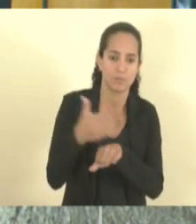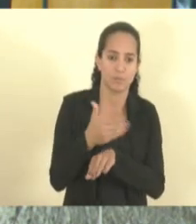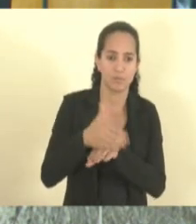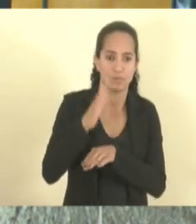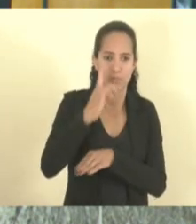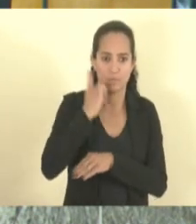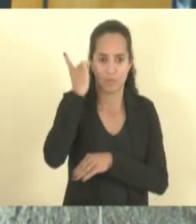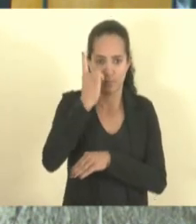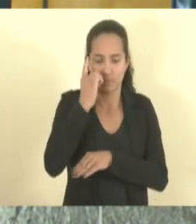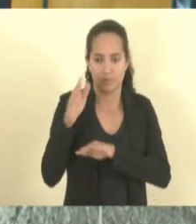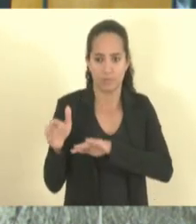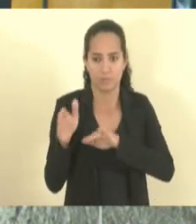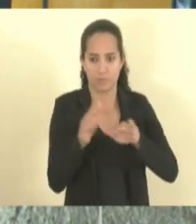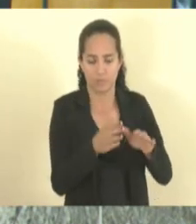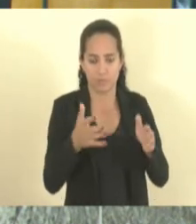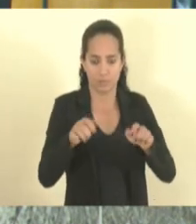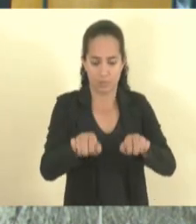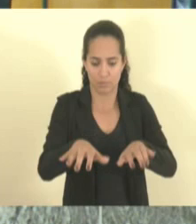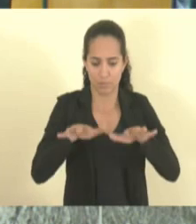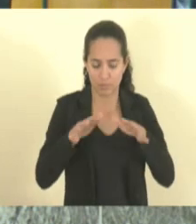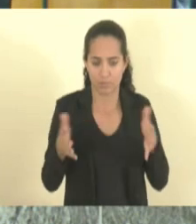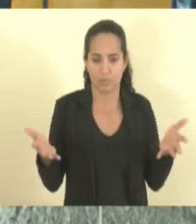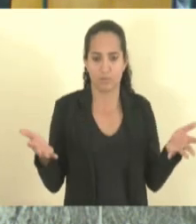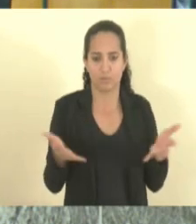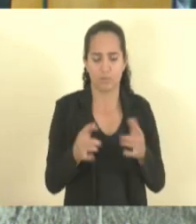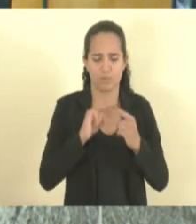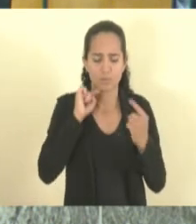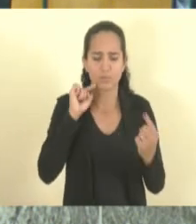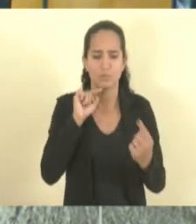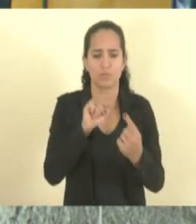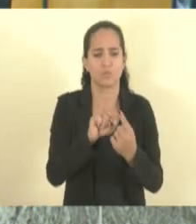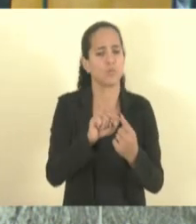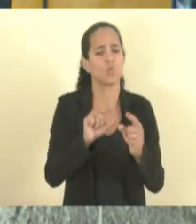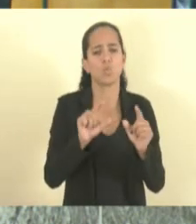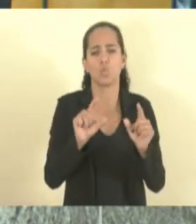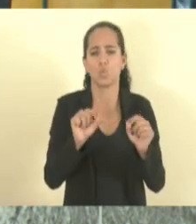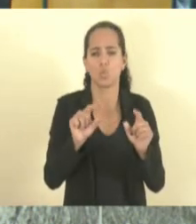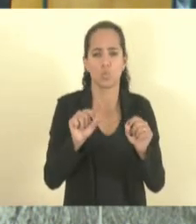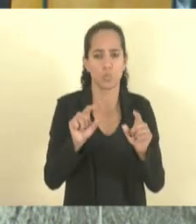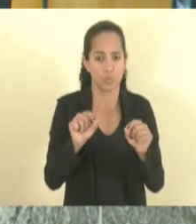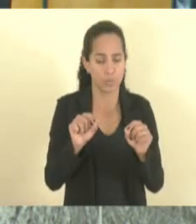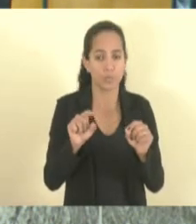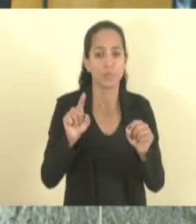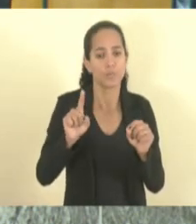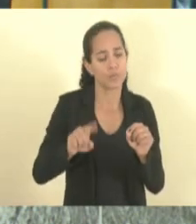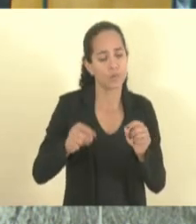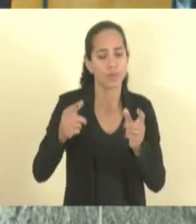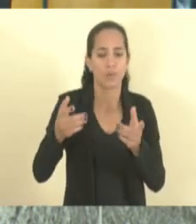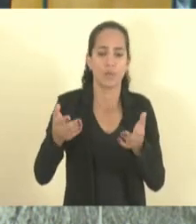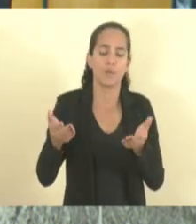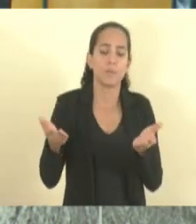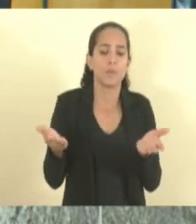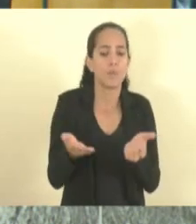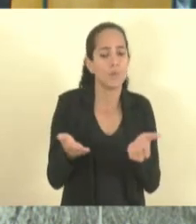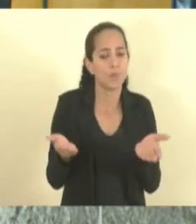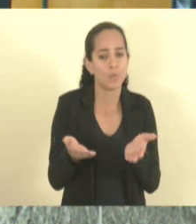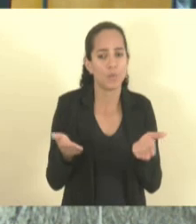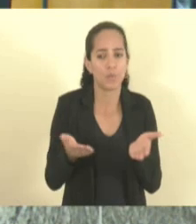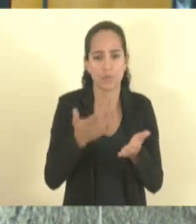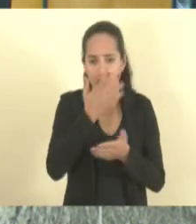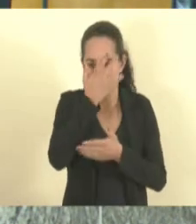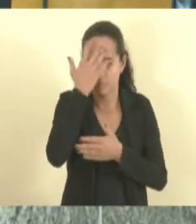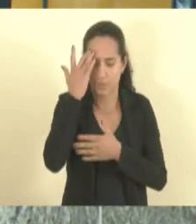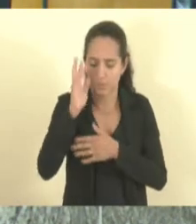Nossa audiência pública de hoje tem como objetivo recebermos aqui os